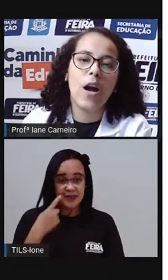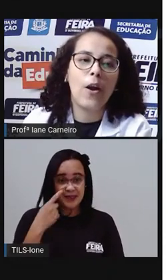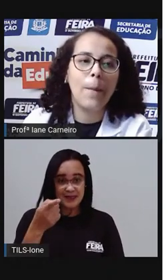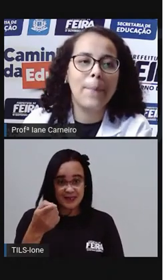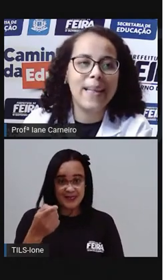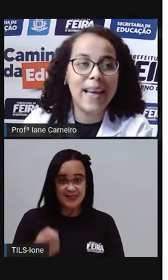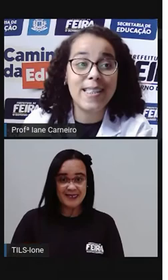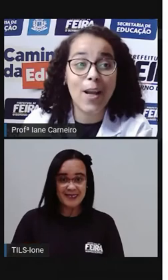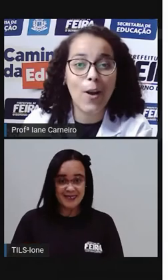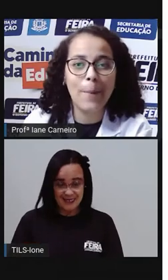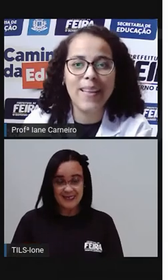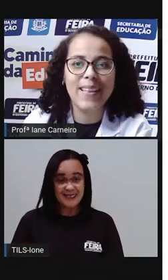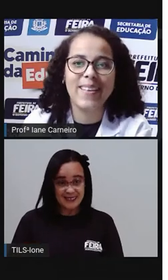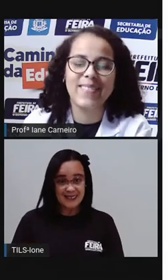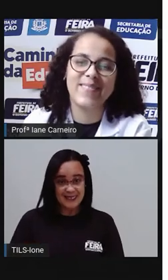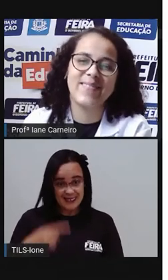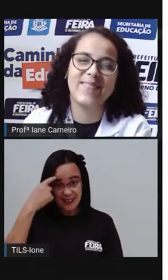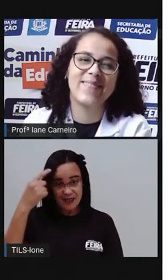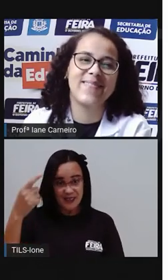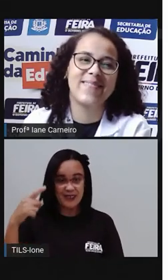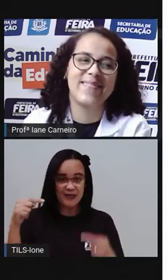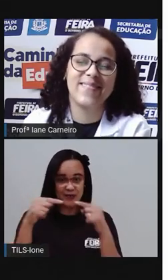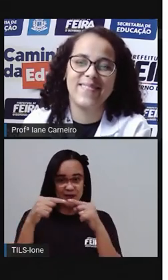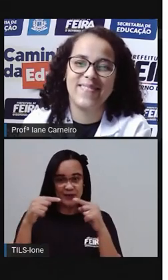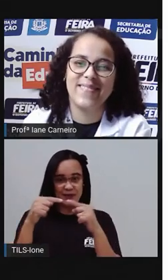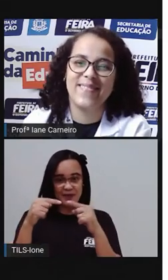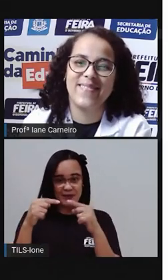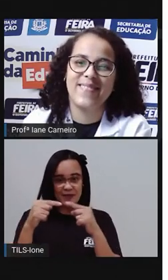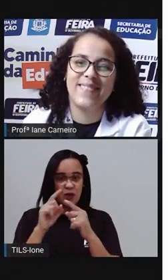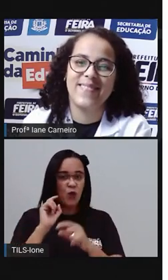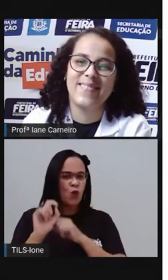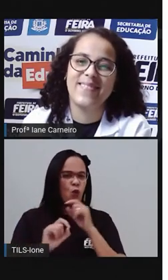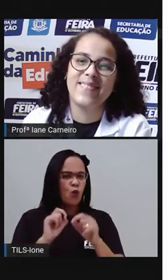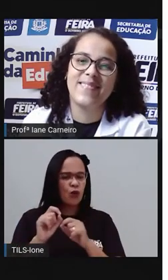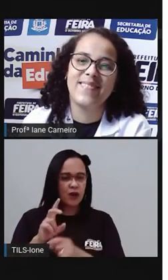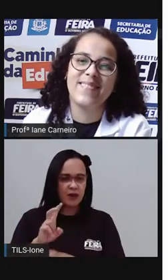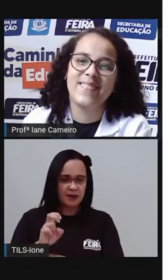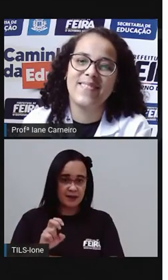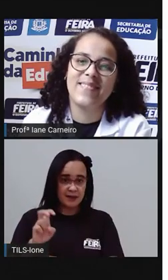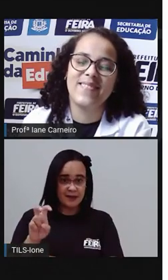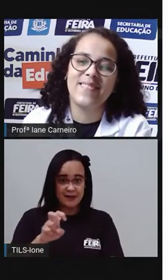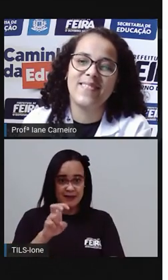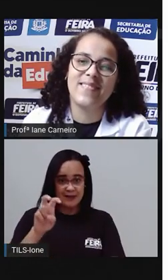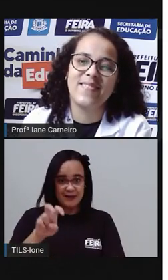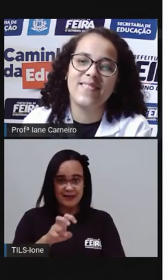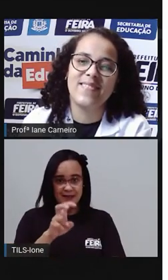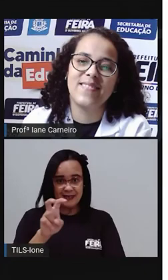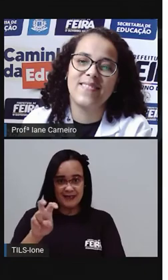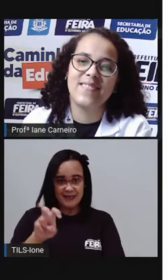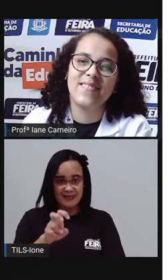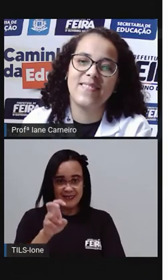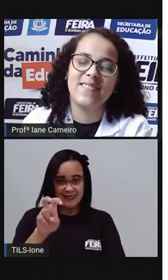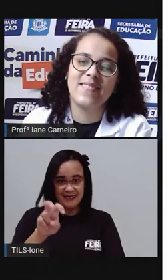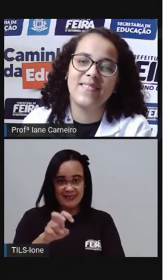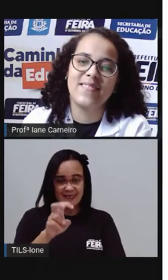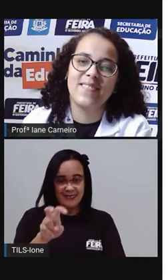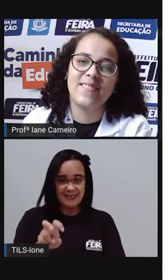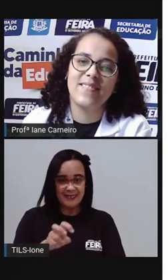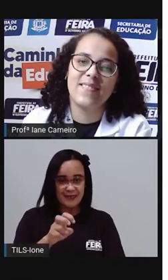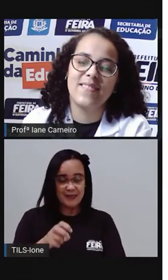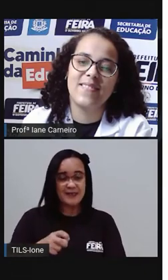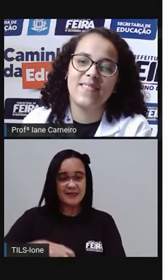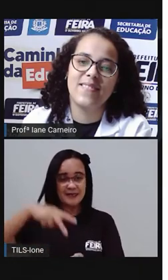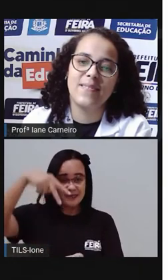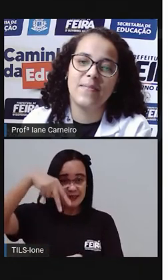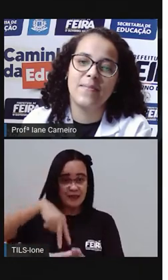Ó a cobrinha. Essa é a cobrinha. Um, dois, três, quatro. Eu vou tomar banho, vou me